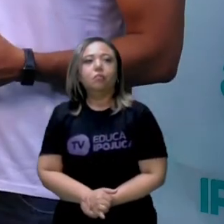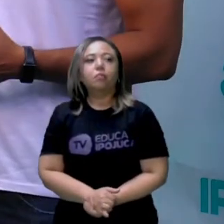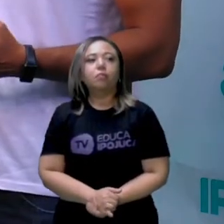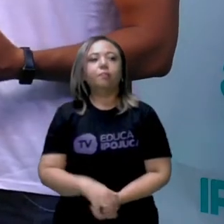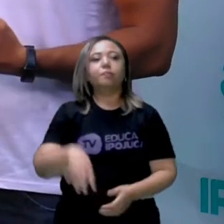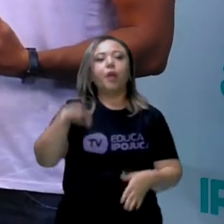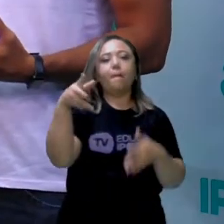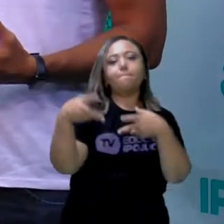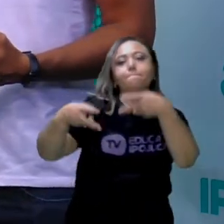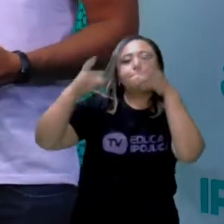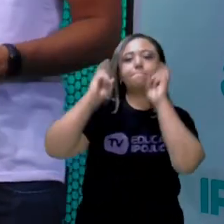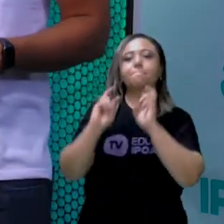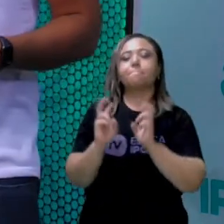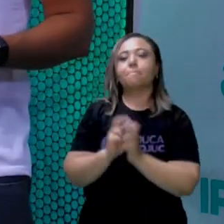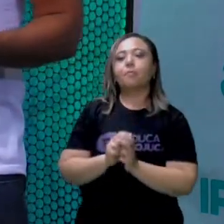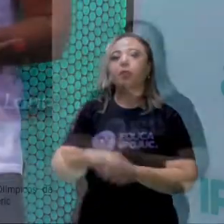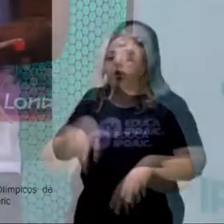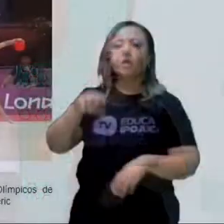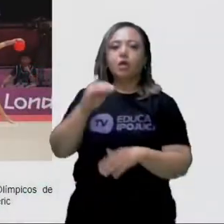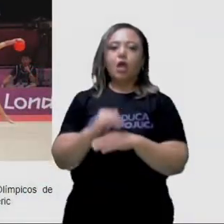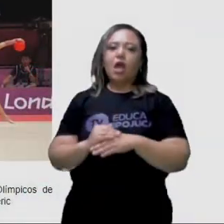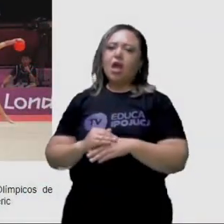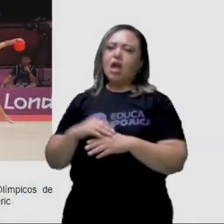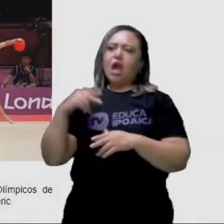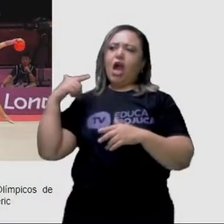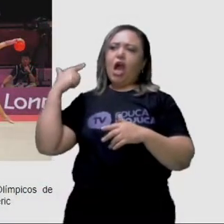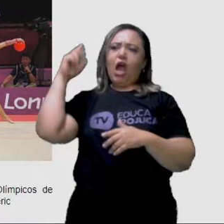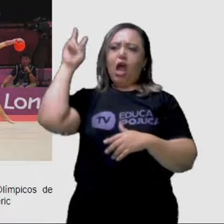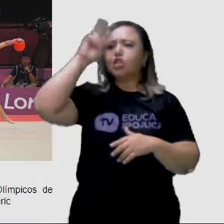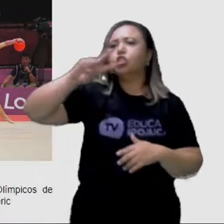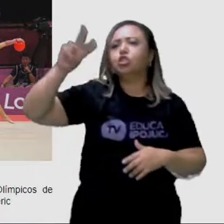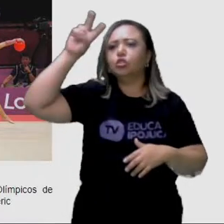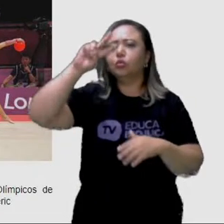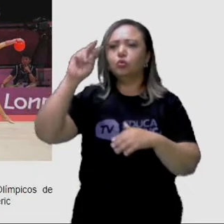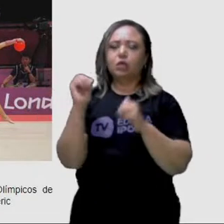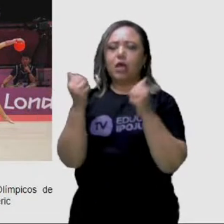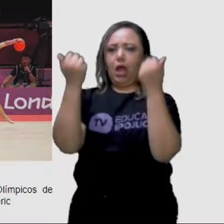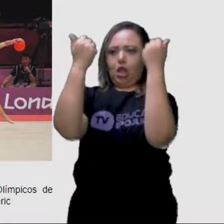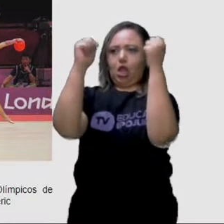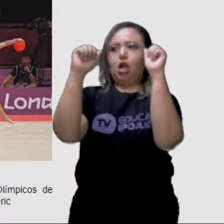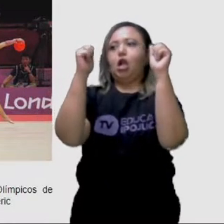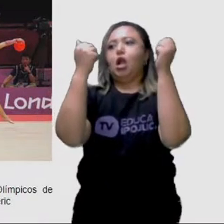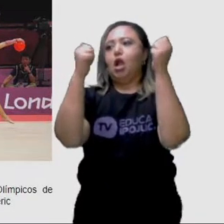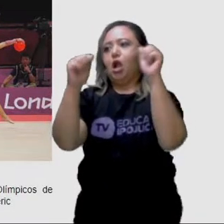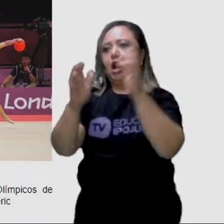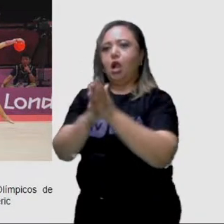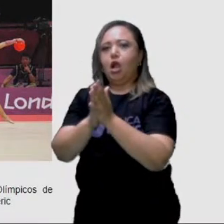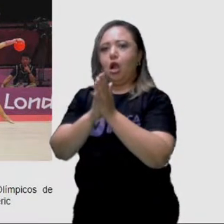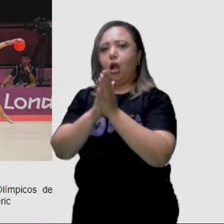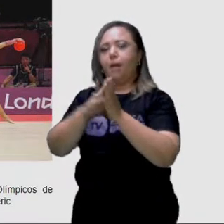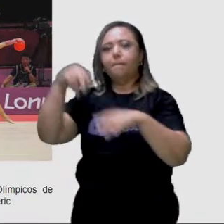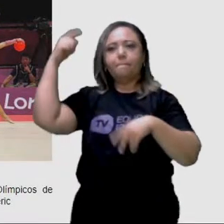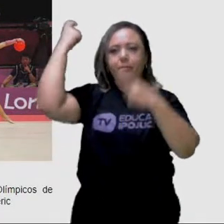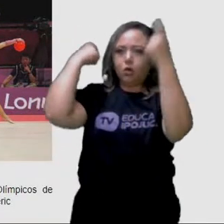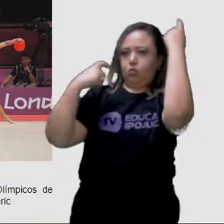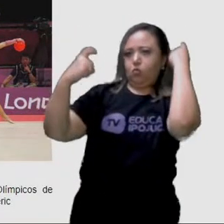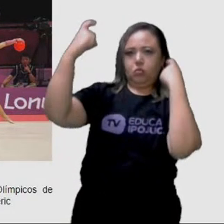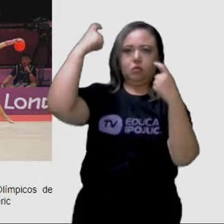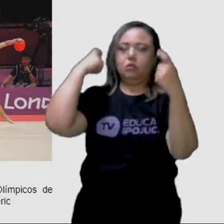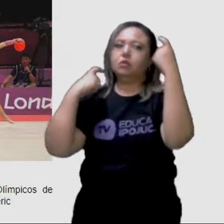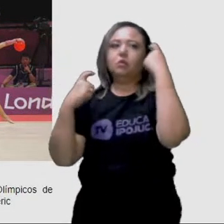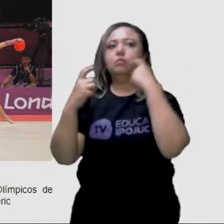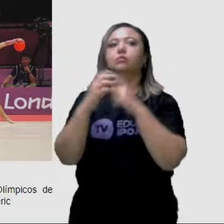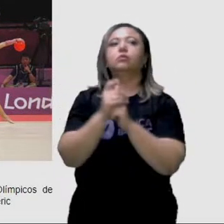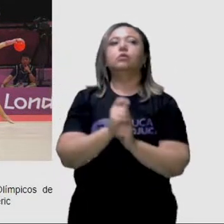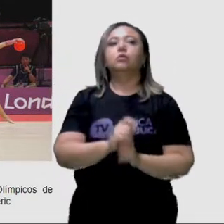podemos perceber, então, que ao longo da história da ginástica, que a preocupação com as formas,